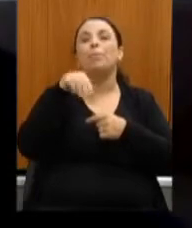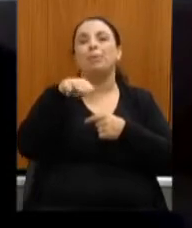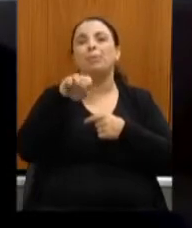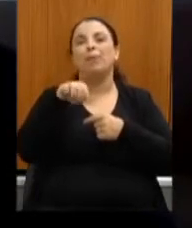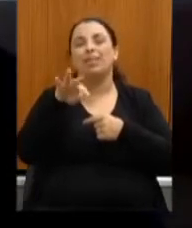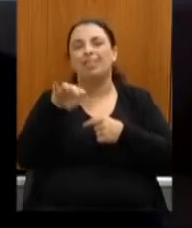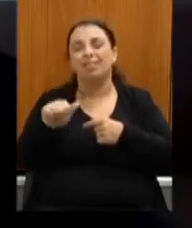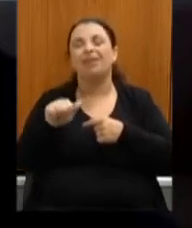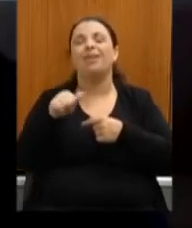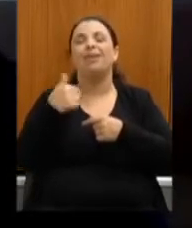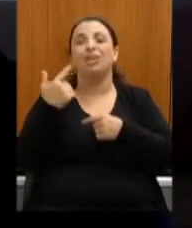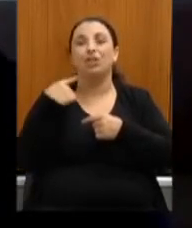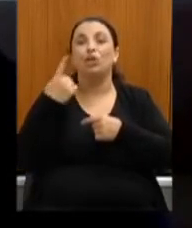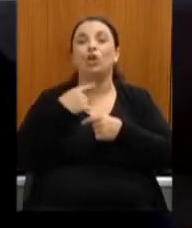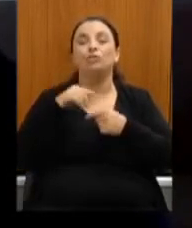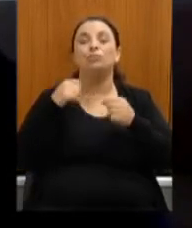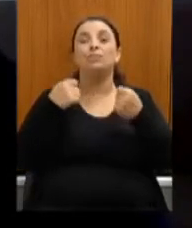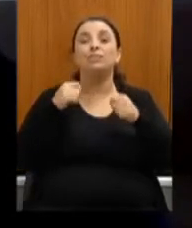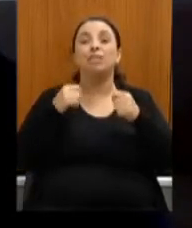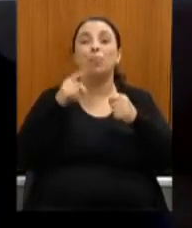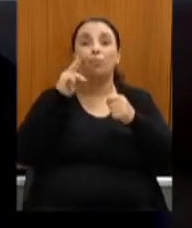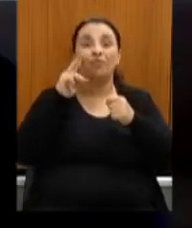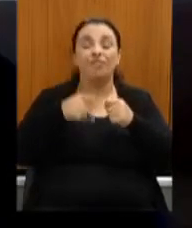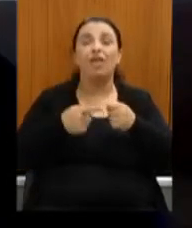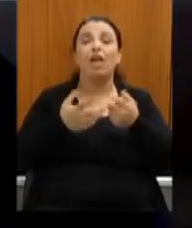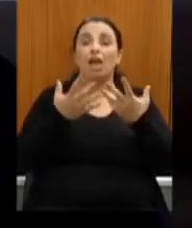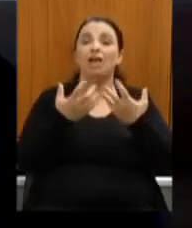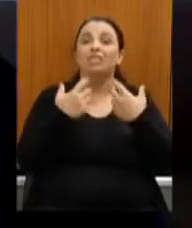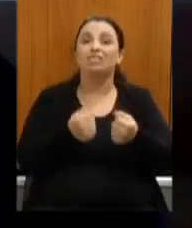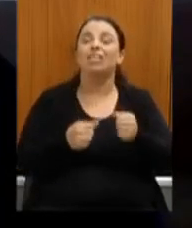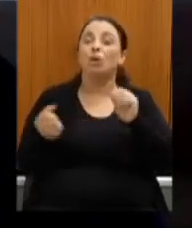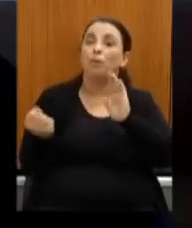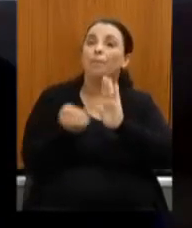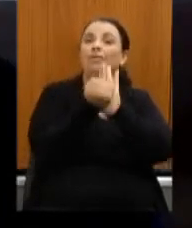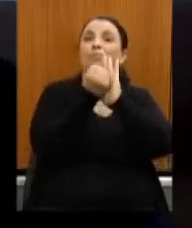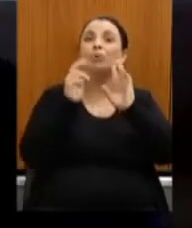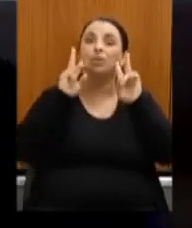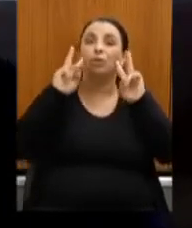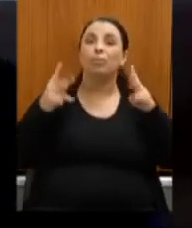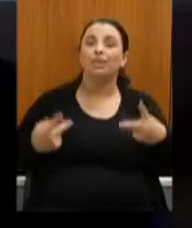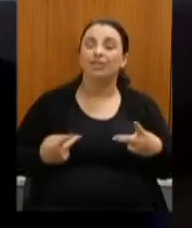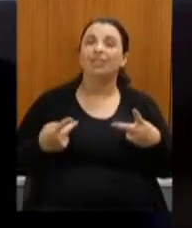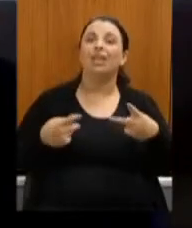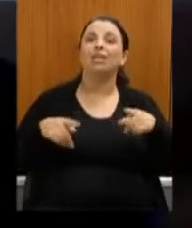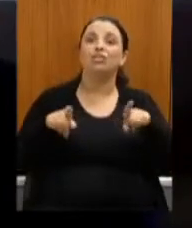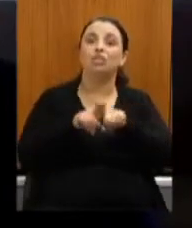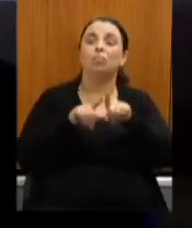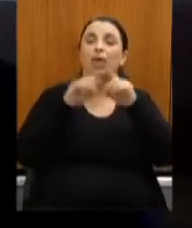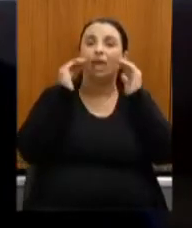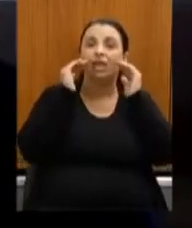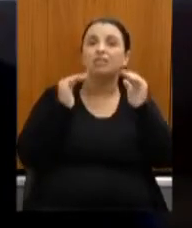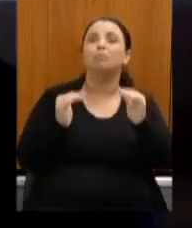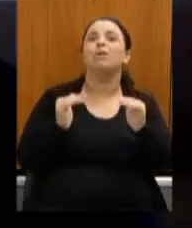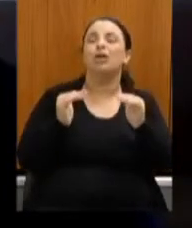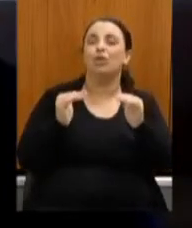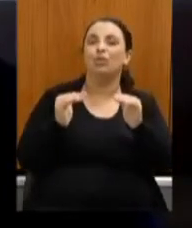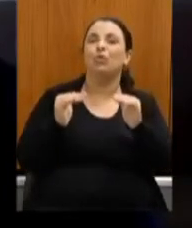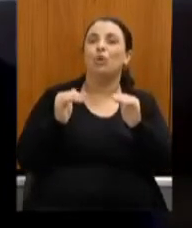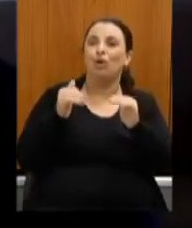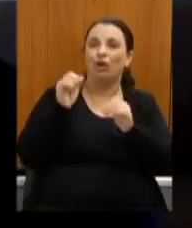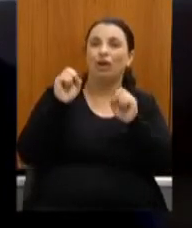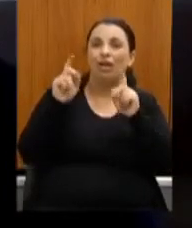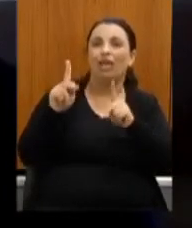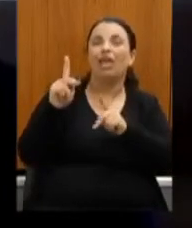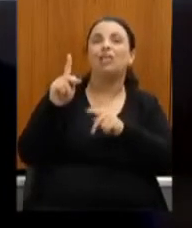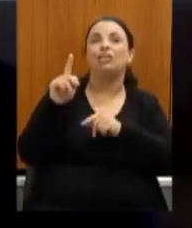ser reconhecido como patrimônio de humanidade aí com todo respeito viu Dr. Jean mas ali as